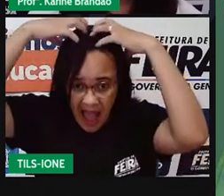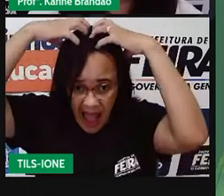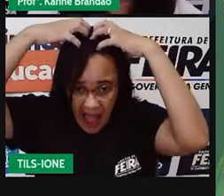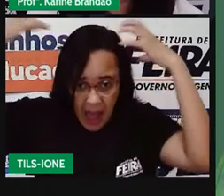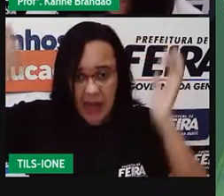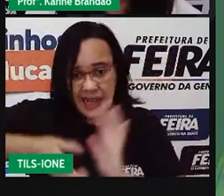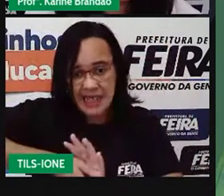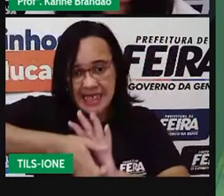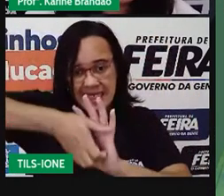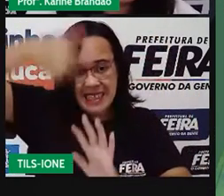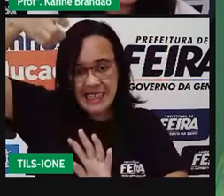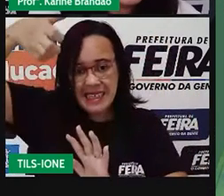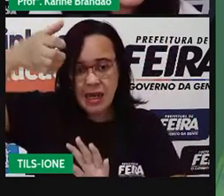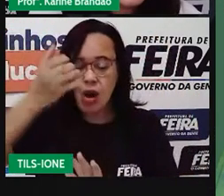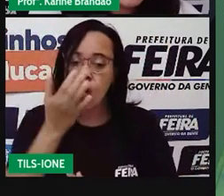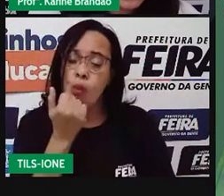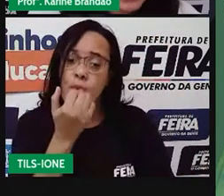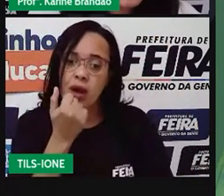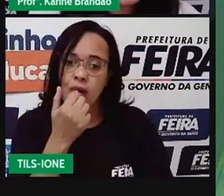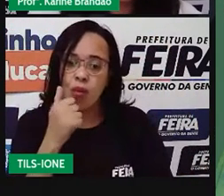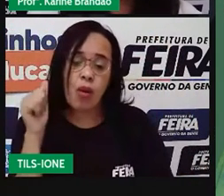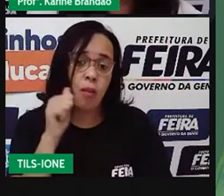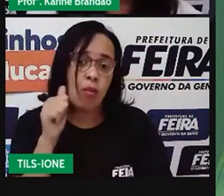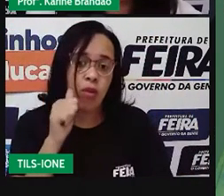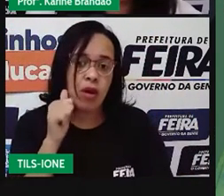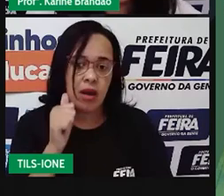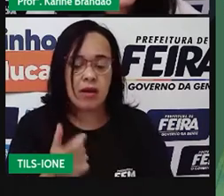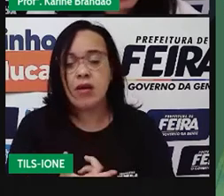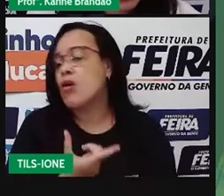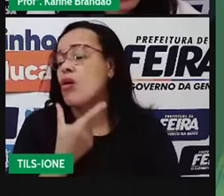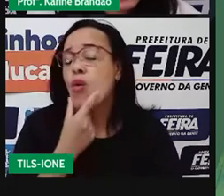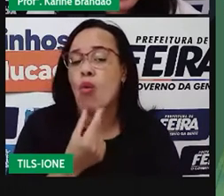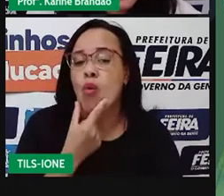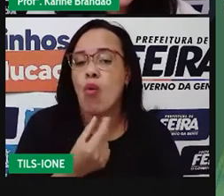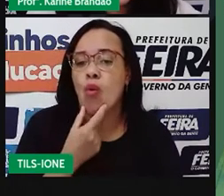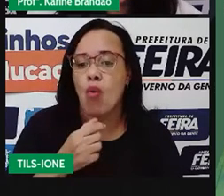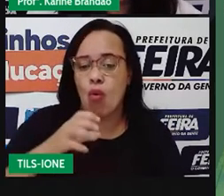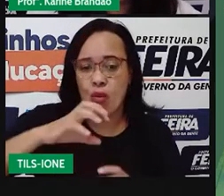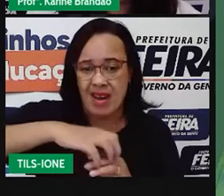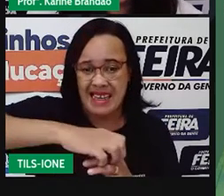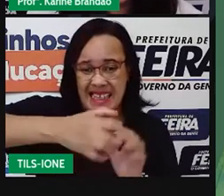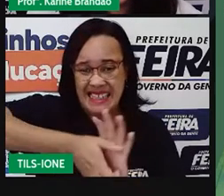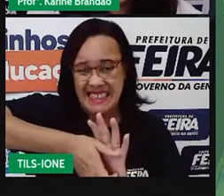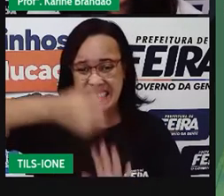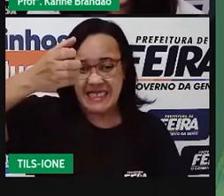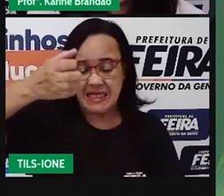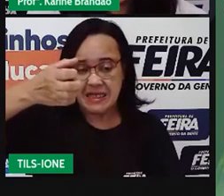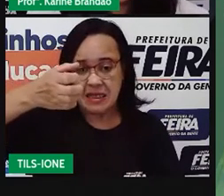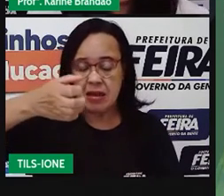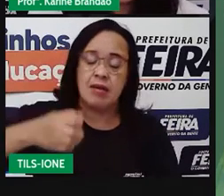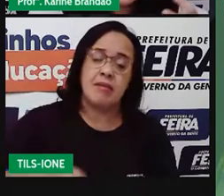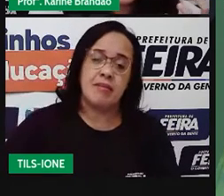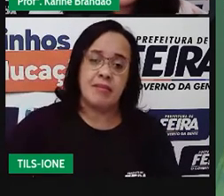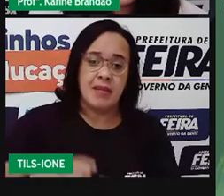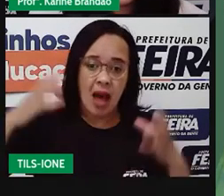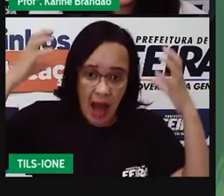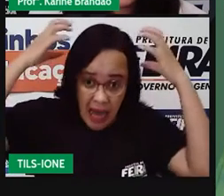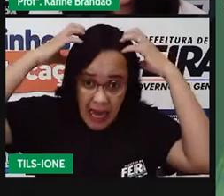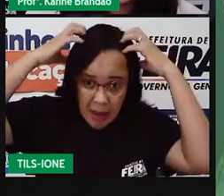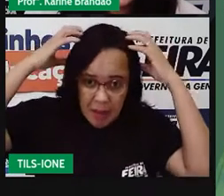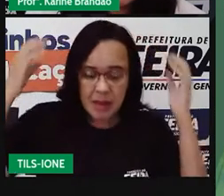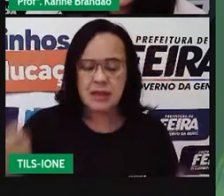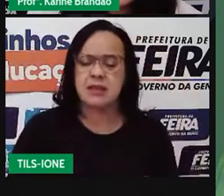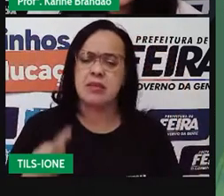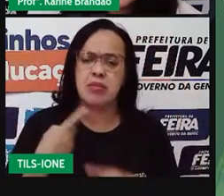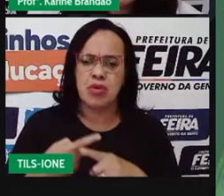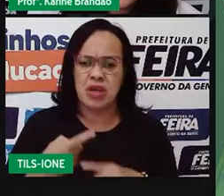Por quê? Porque a fêmea se alimentou do macho depois da cópula. Então, um indivíduo se alimenta do